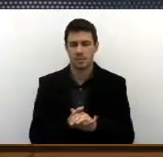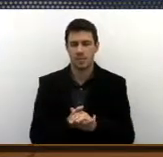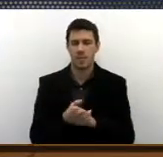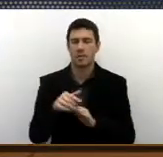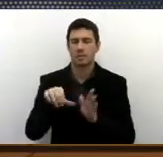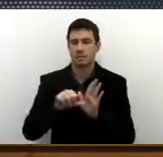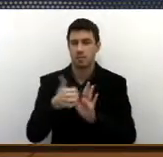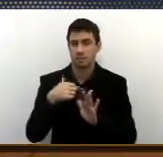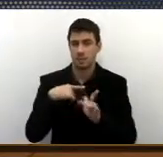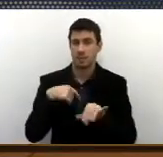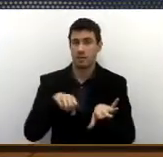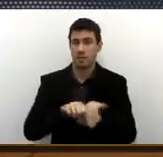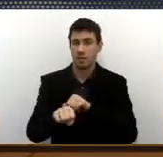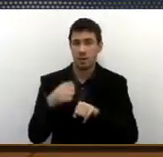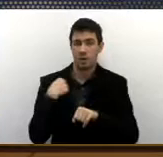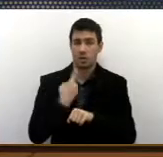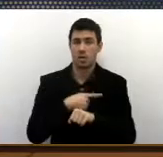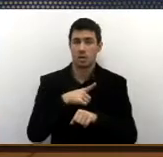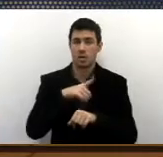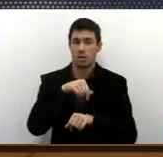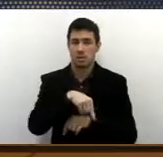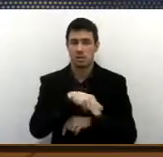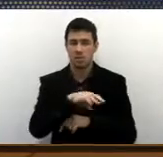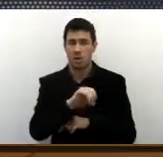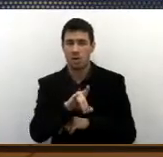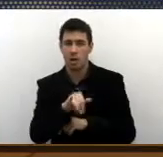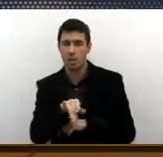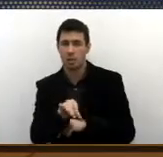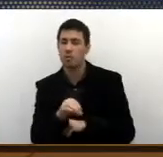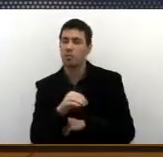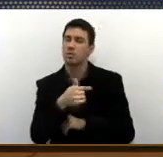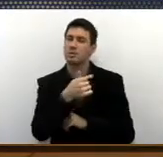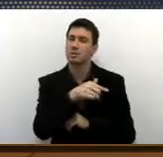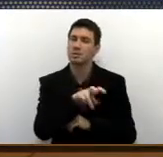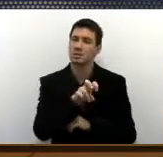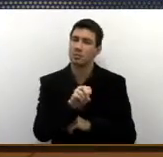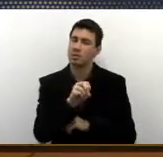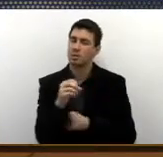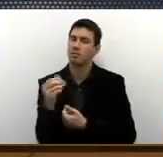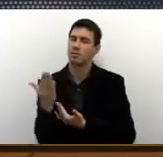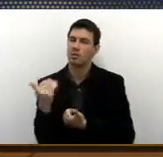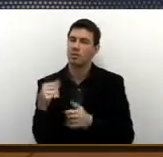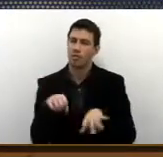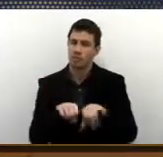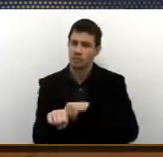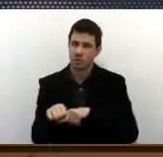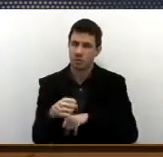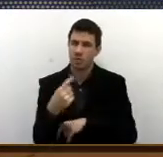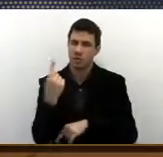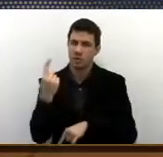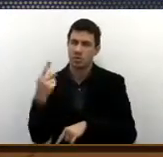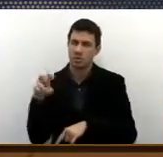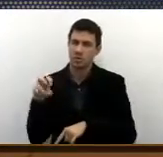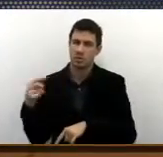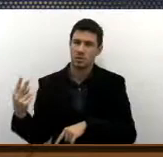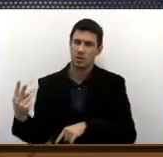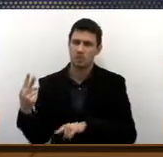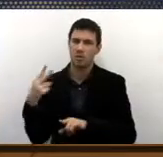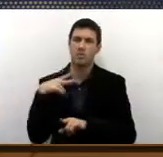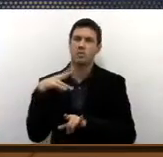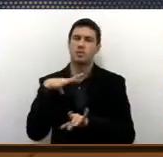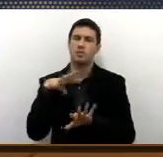formatura que nós colocamos este modelo, de 750 jovens que se formaram, 152 saíram da